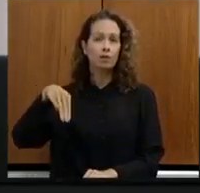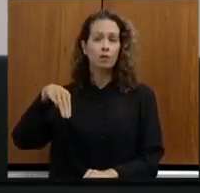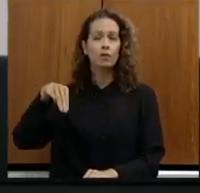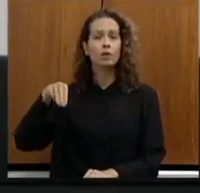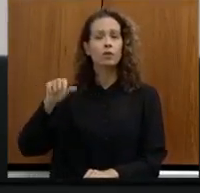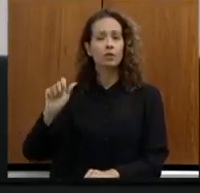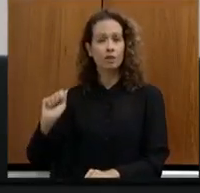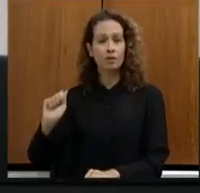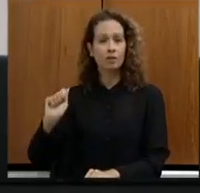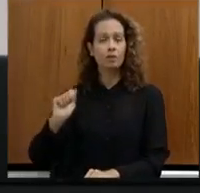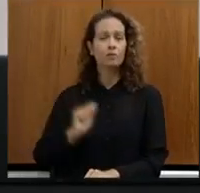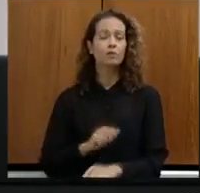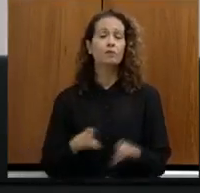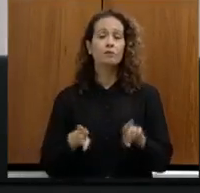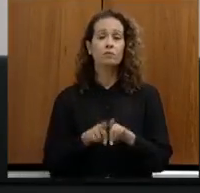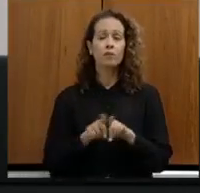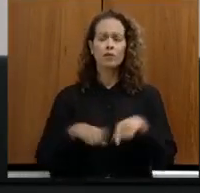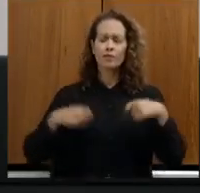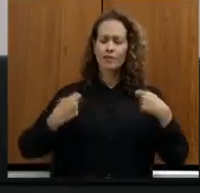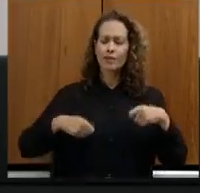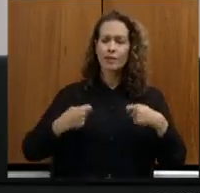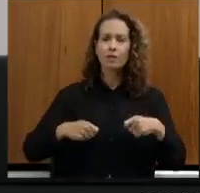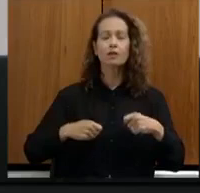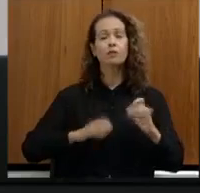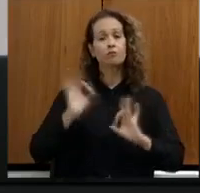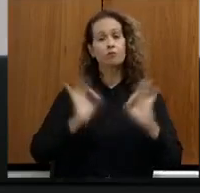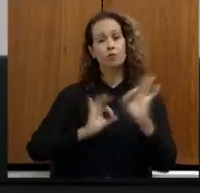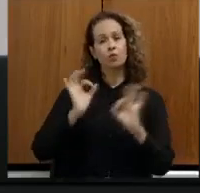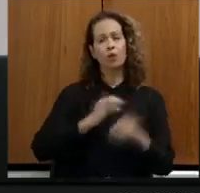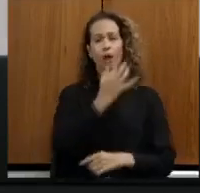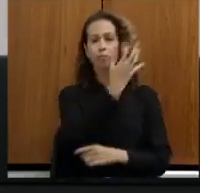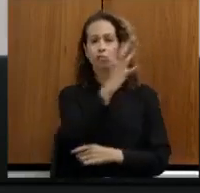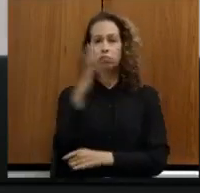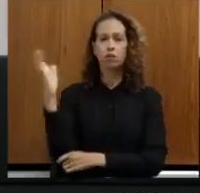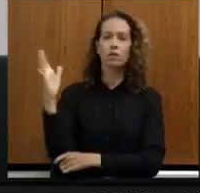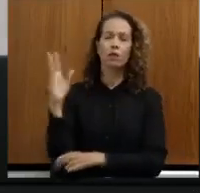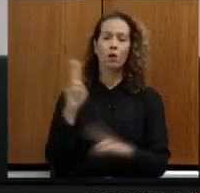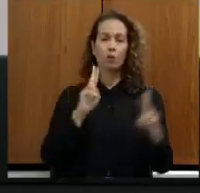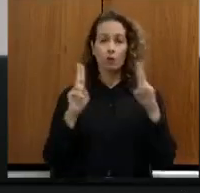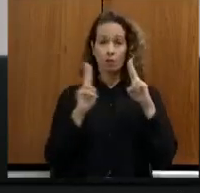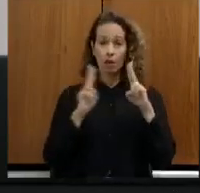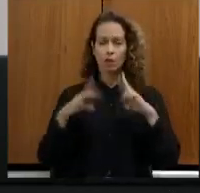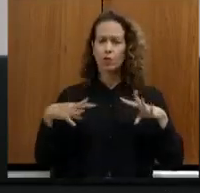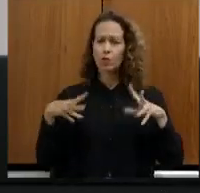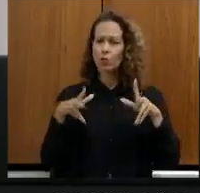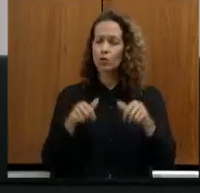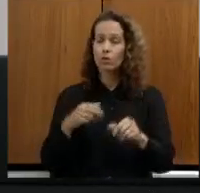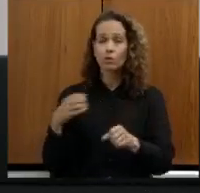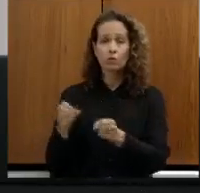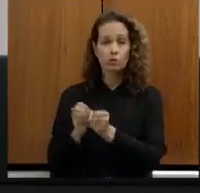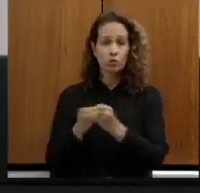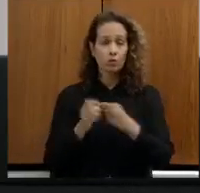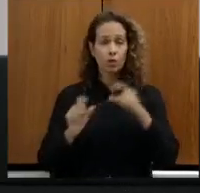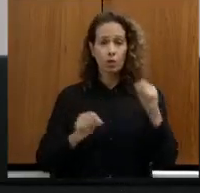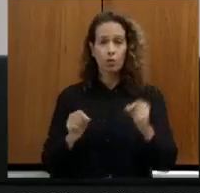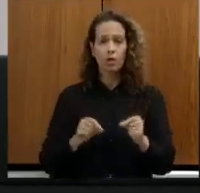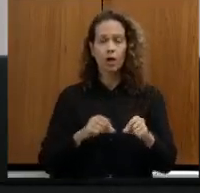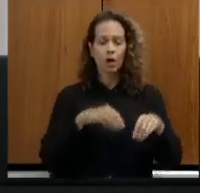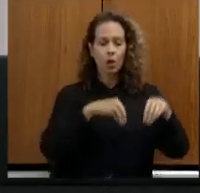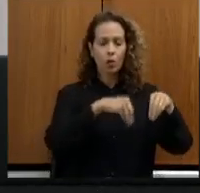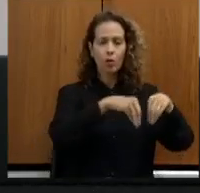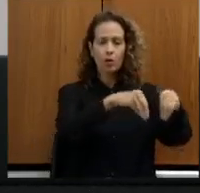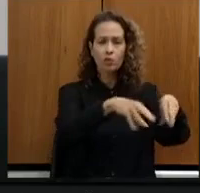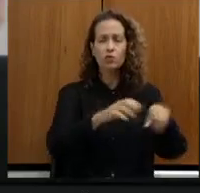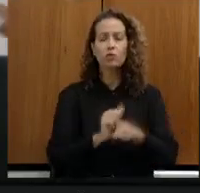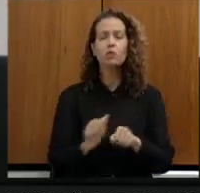de um plano municipal de arborização urbana. O que acontece em todos os municípios é o plantio e a retirada